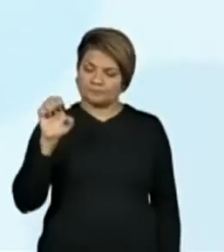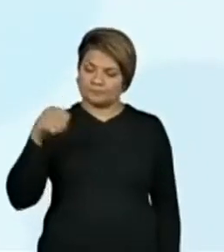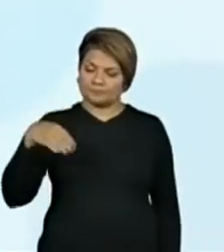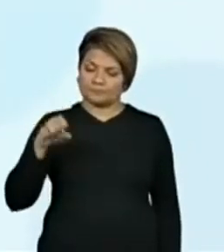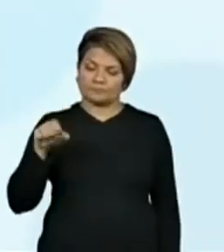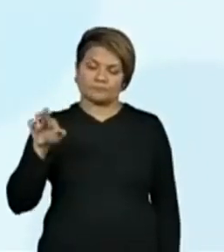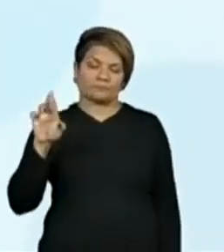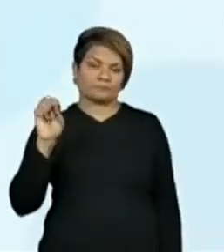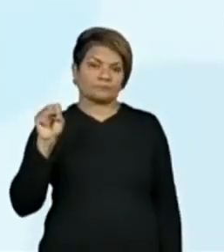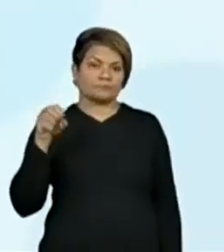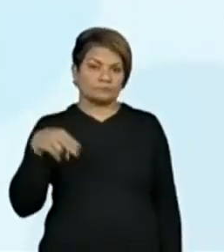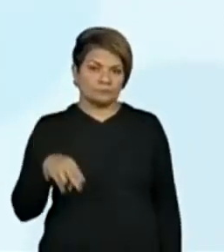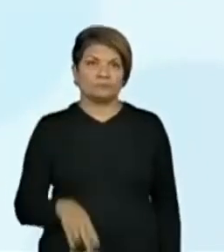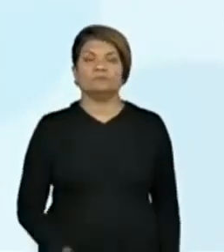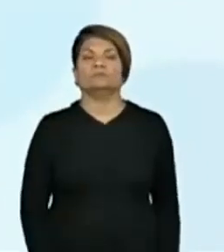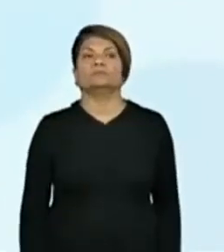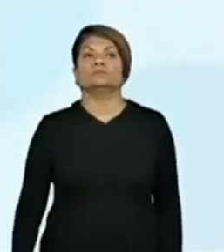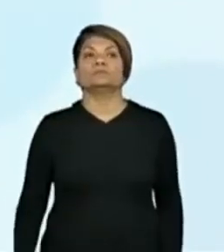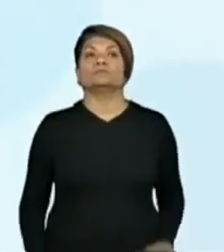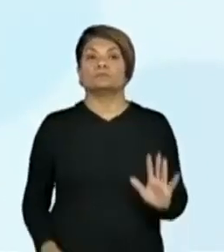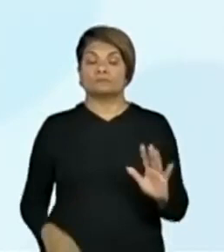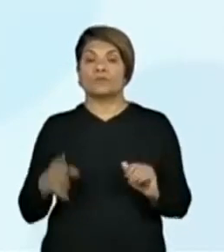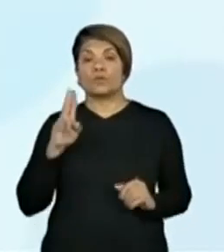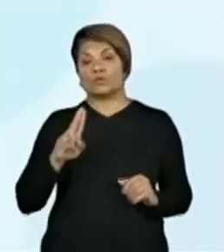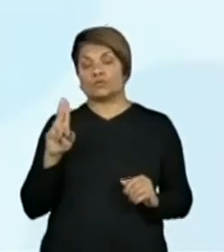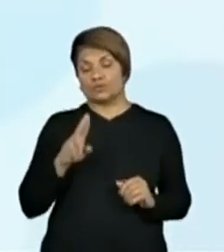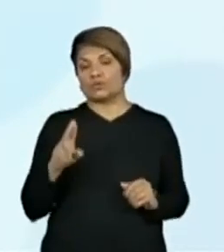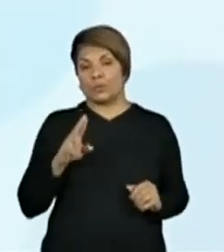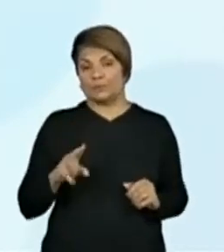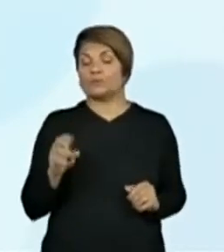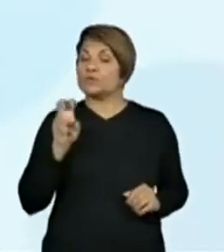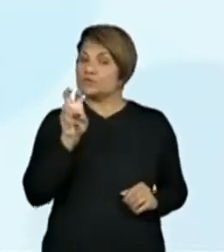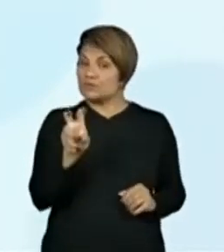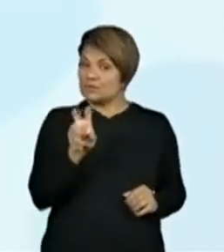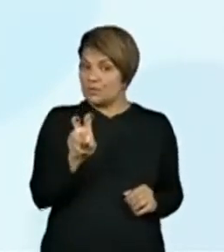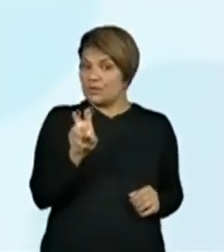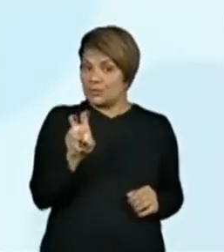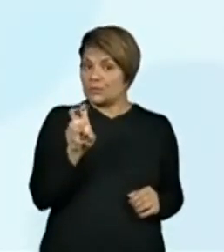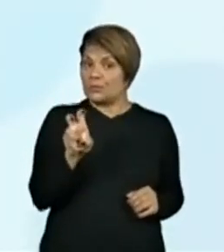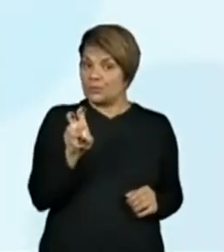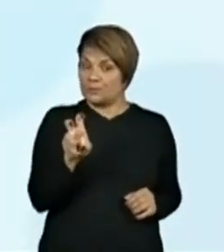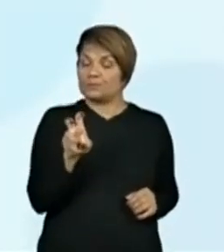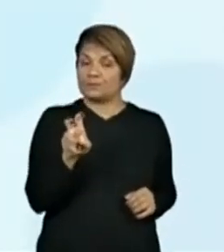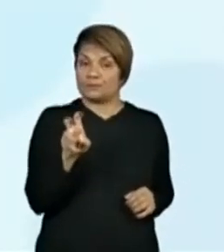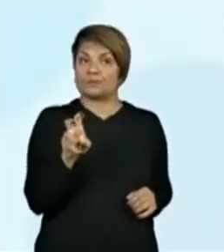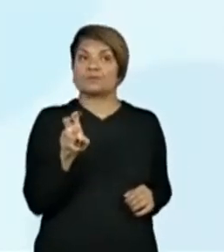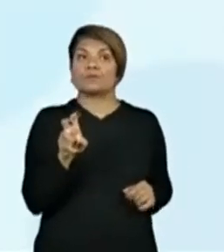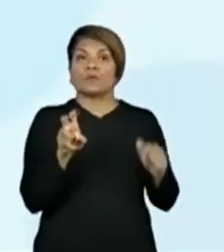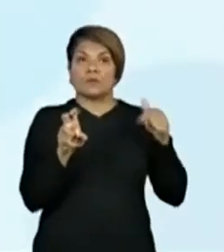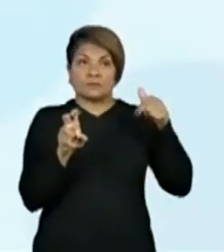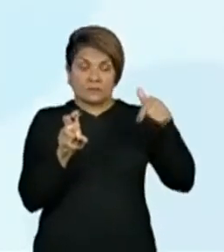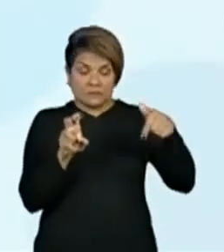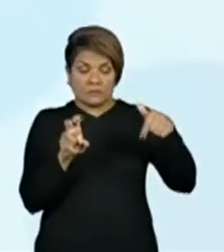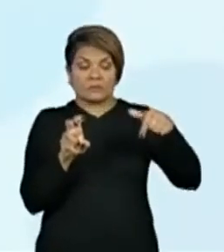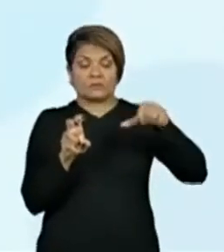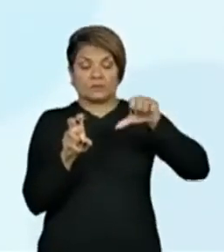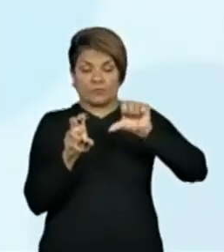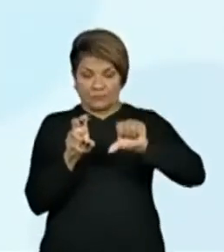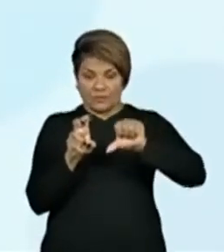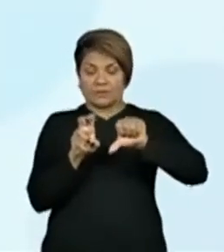Ela usou o algarismo 5 para formar o número 795